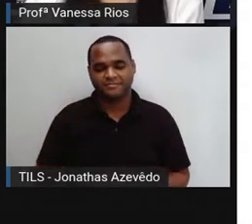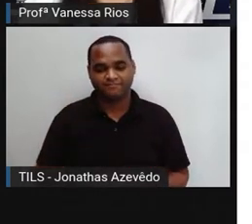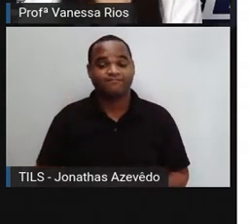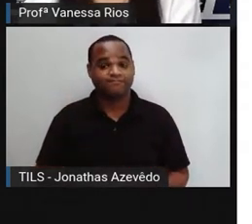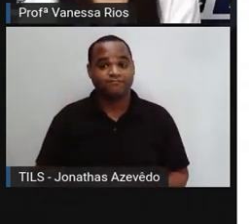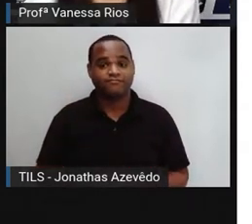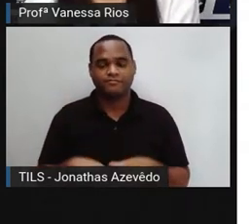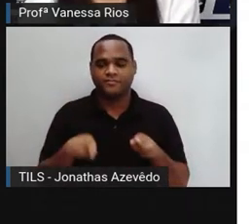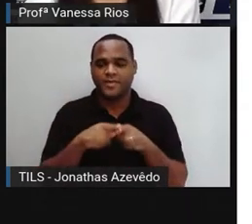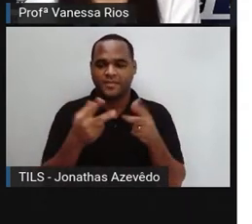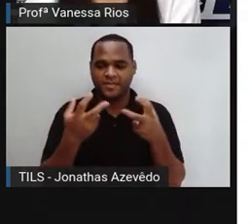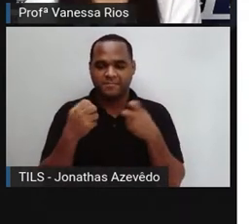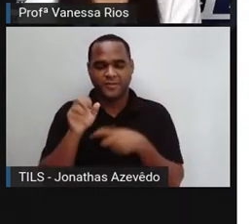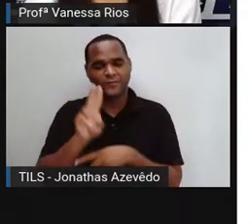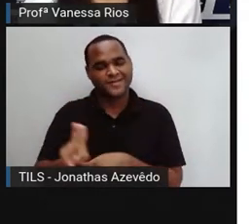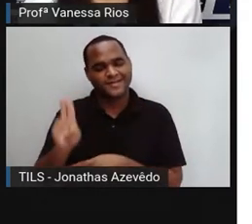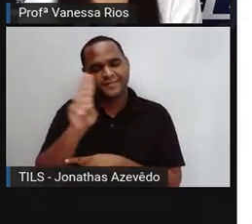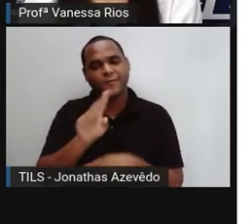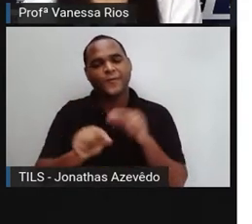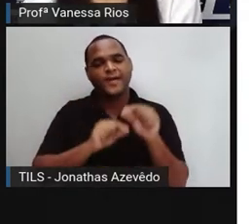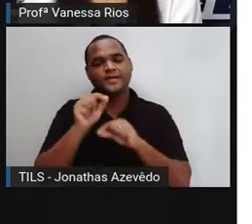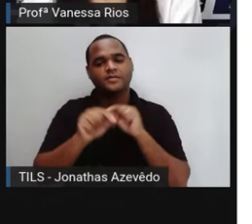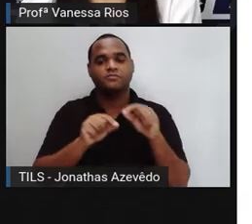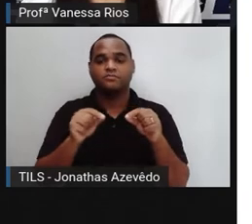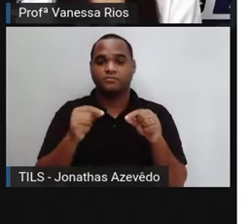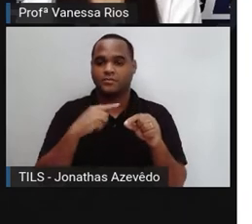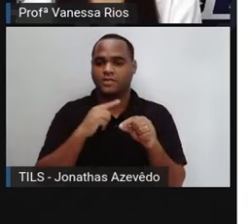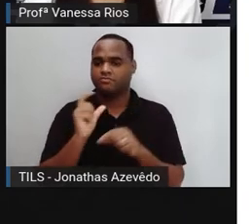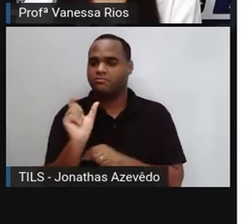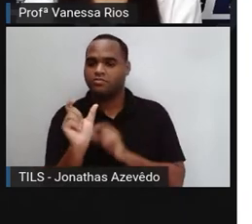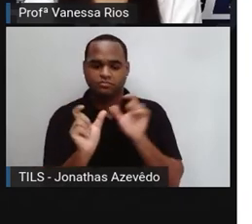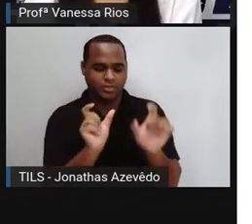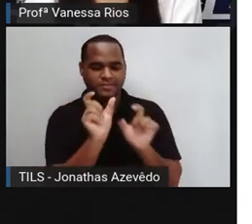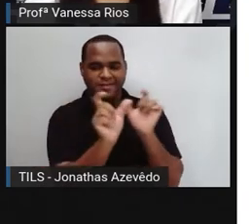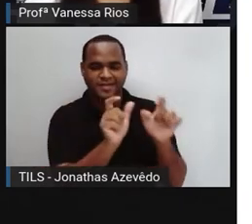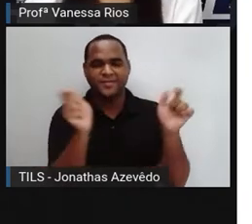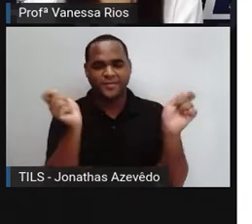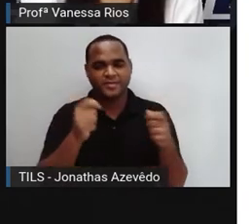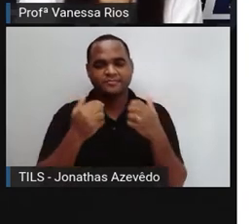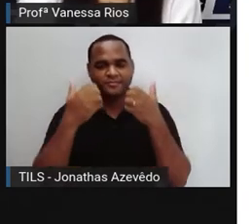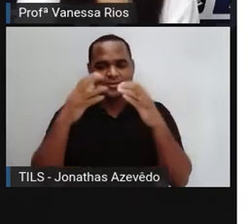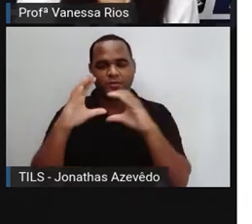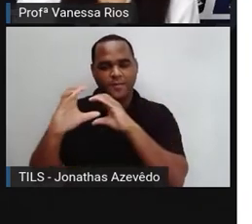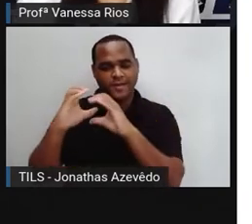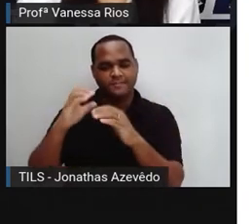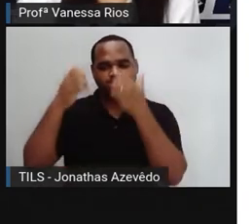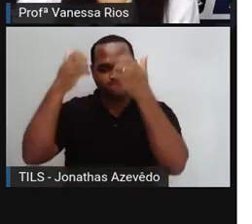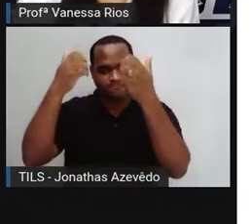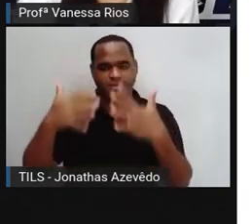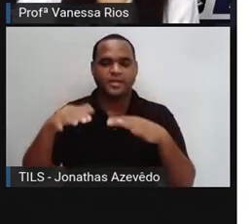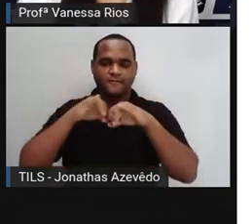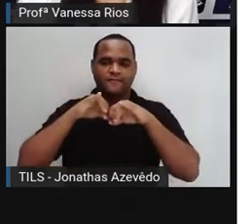percebe a utilização aí de palavras para comunicar algo.